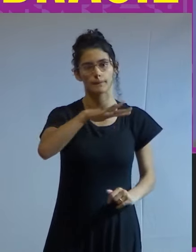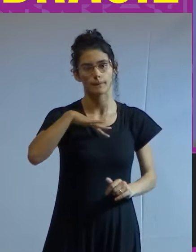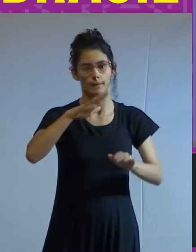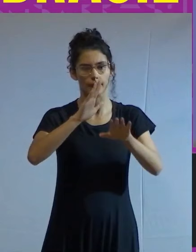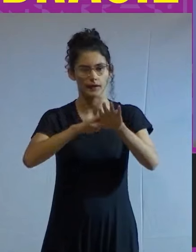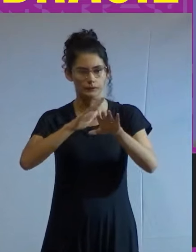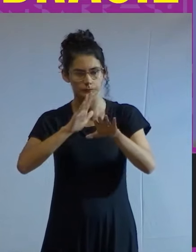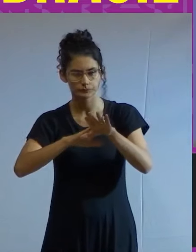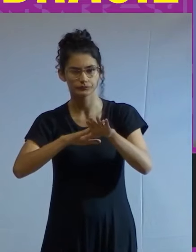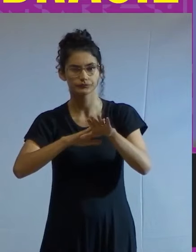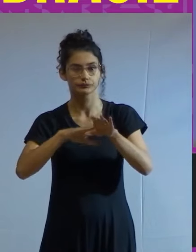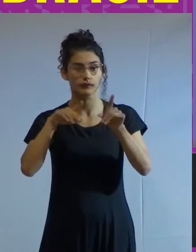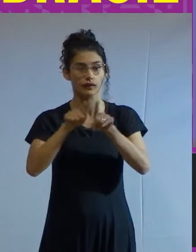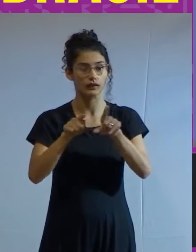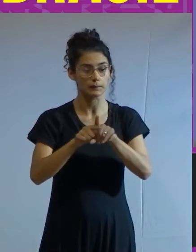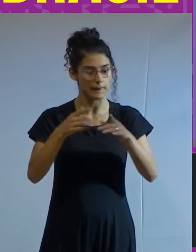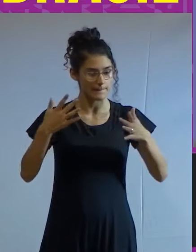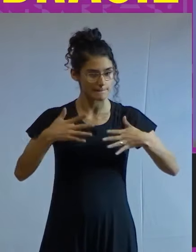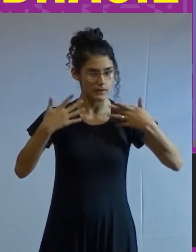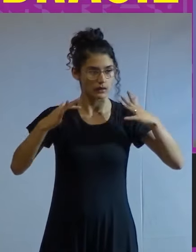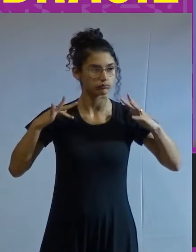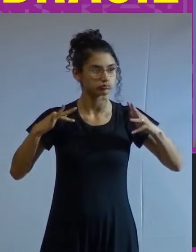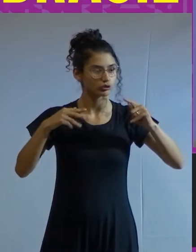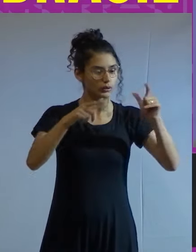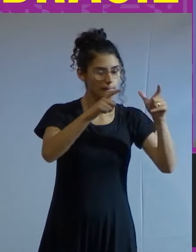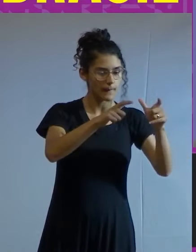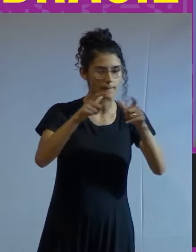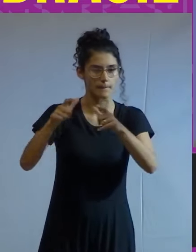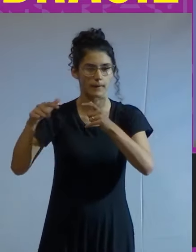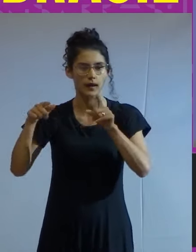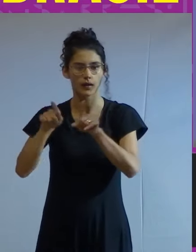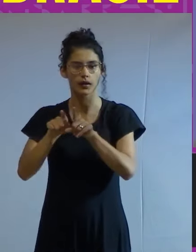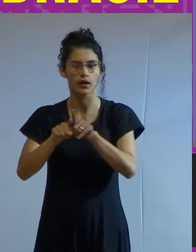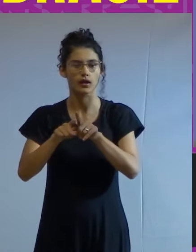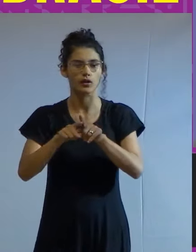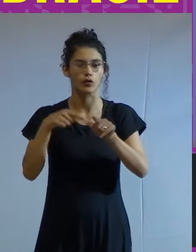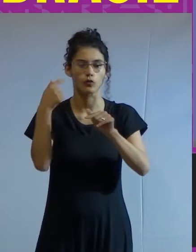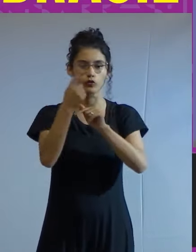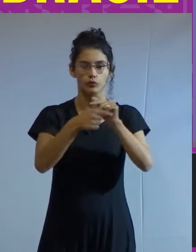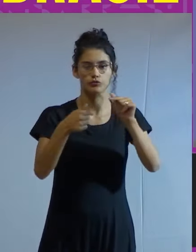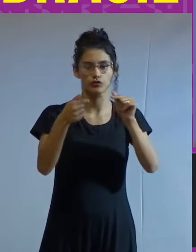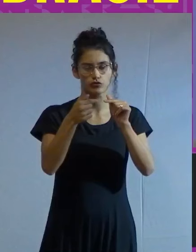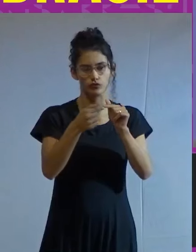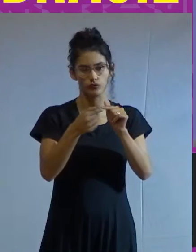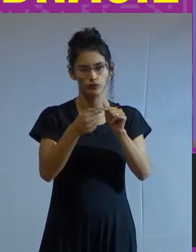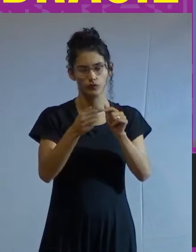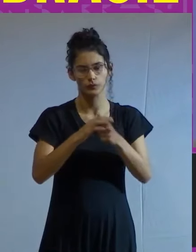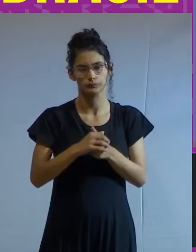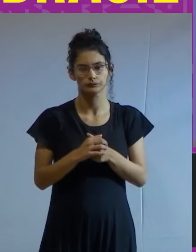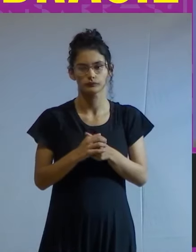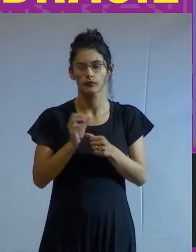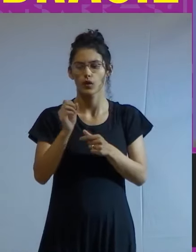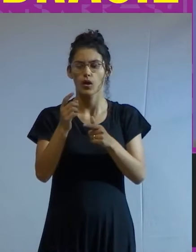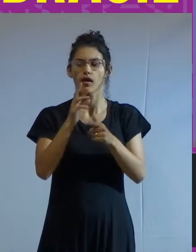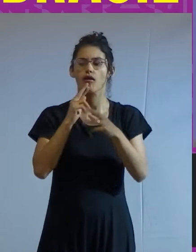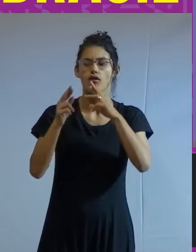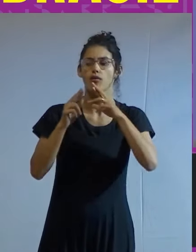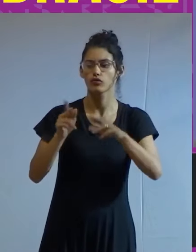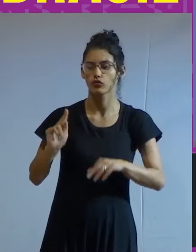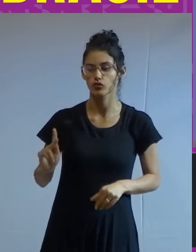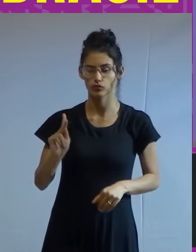aptidões e animando por toda a parte as vocações. Nenhuma solução de